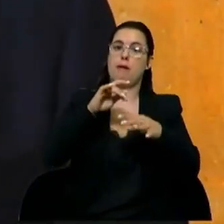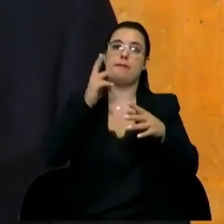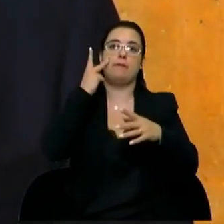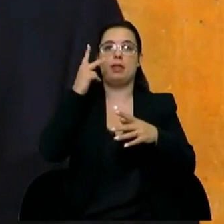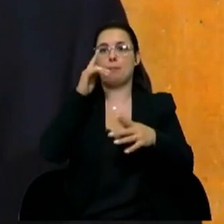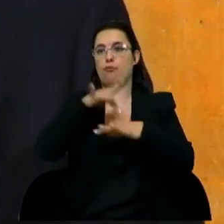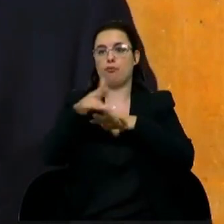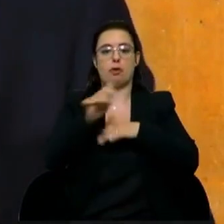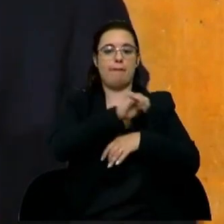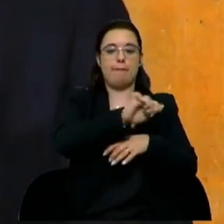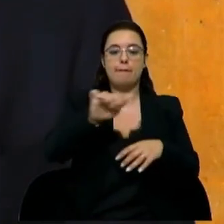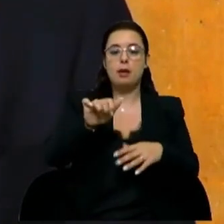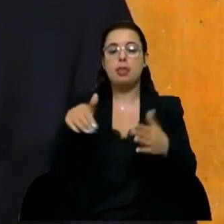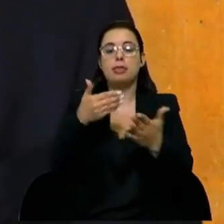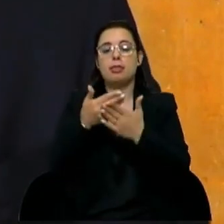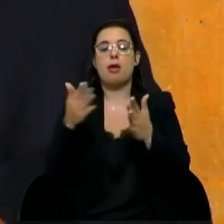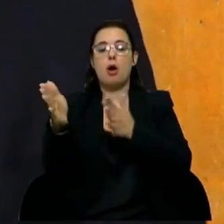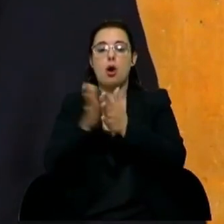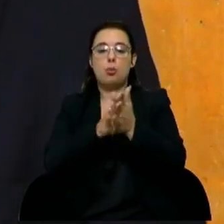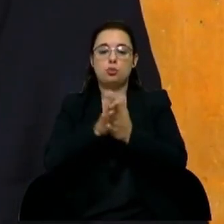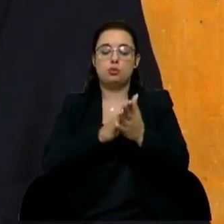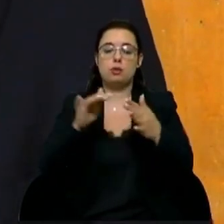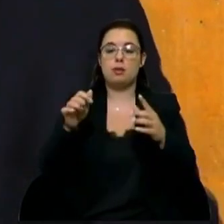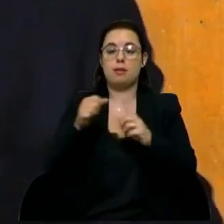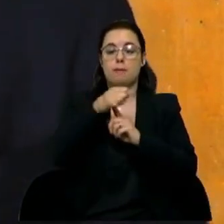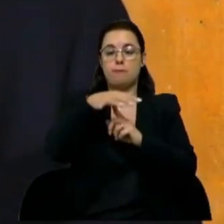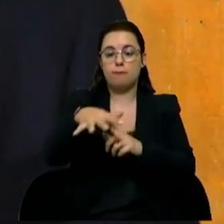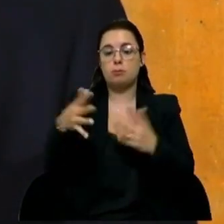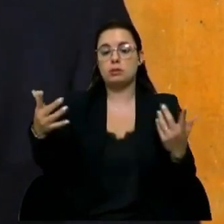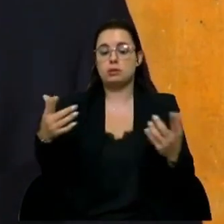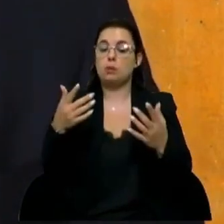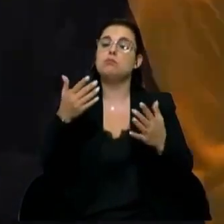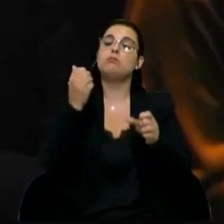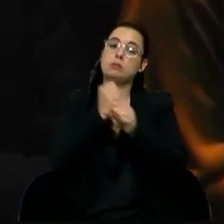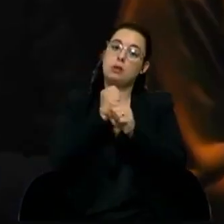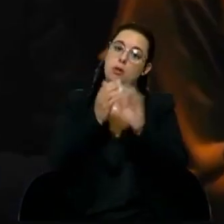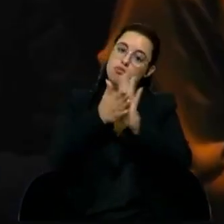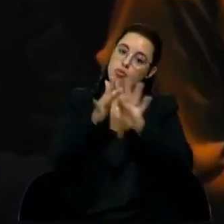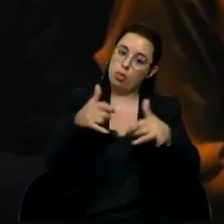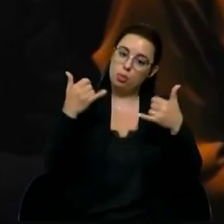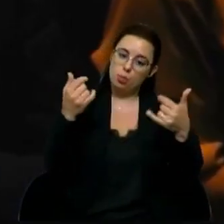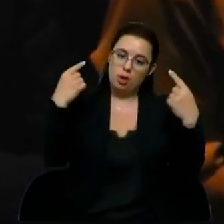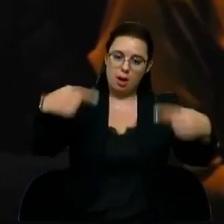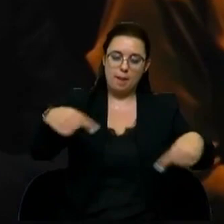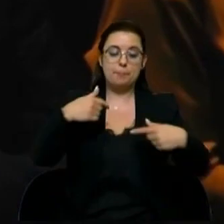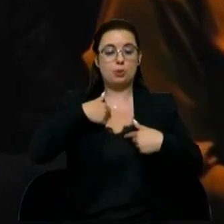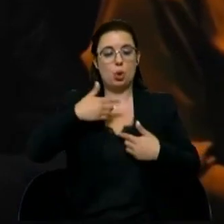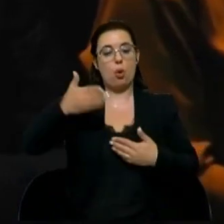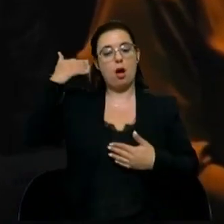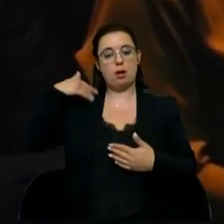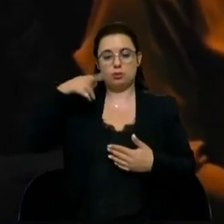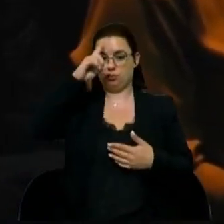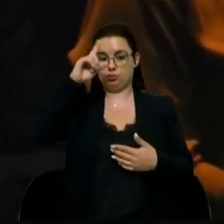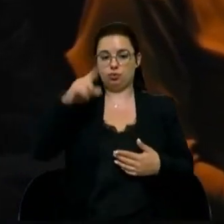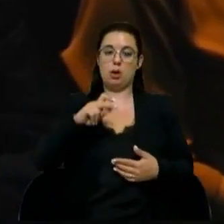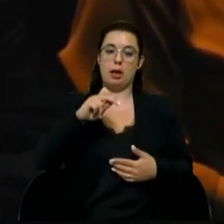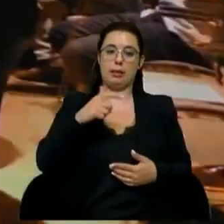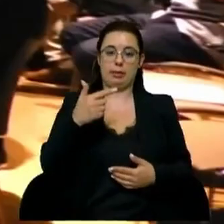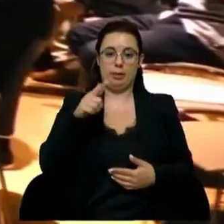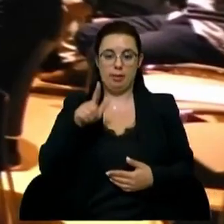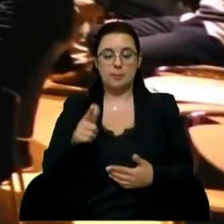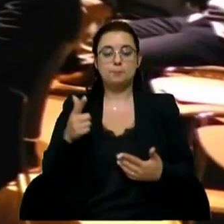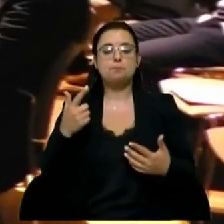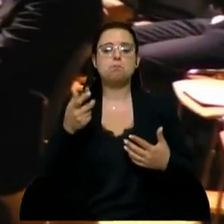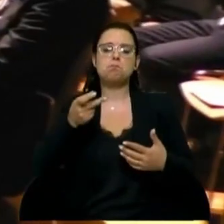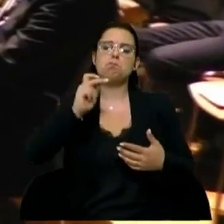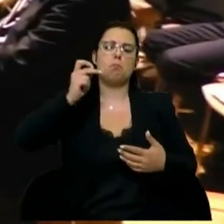profissional e que lhes dá uma oportunidade de formação com garantia de empregabilidade. Eu era professora, num ATL. Já